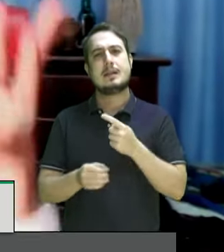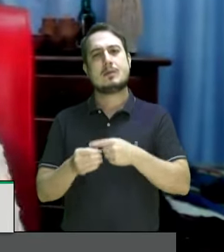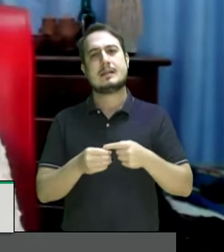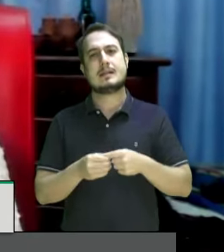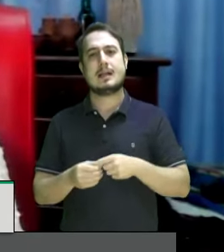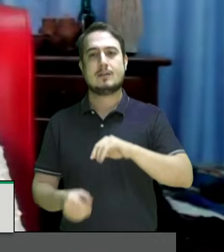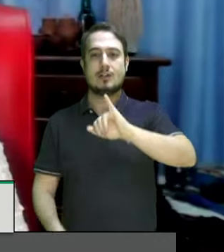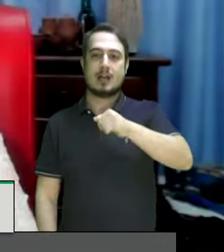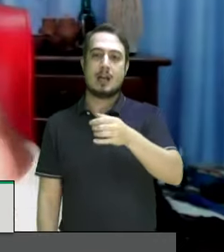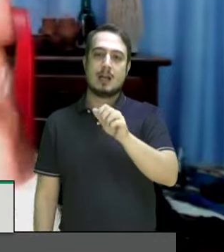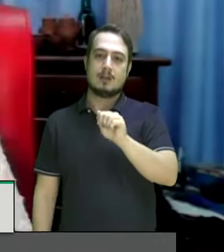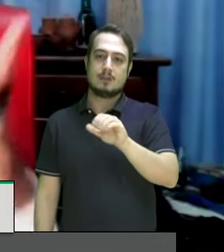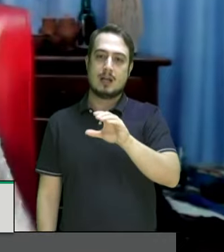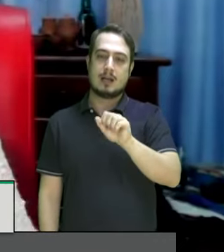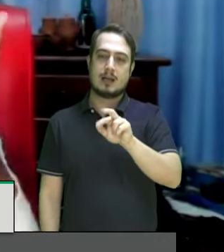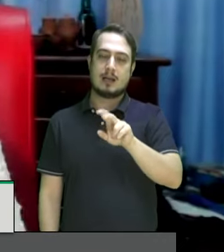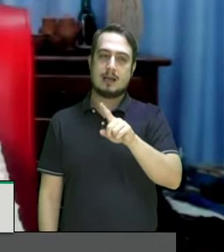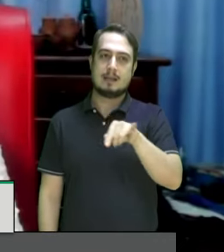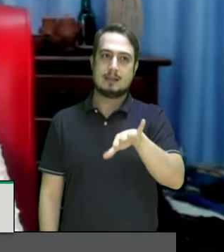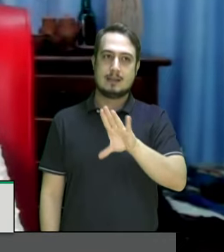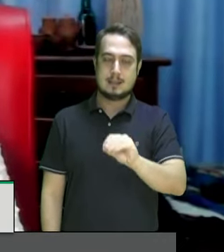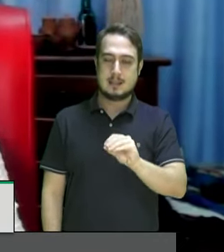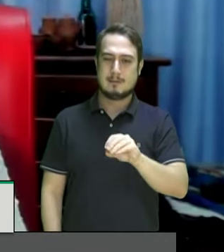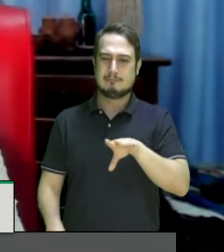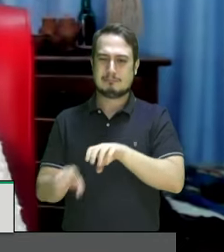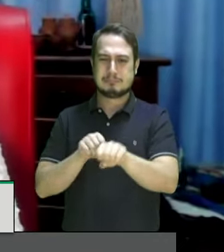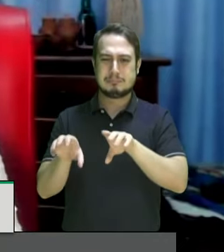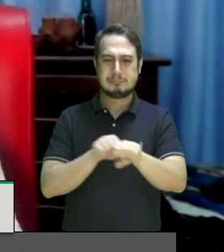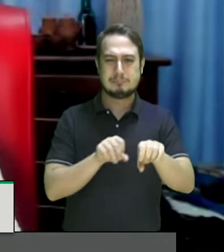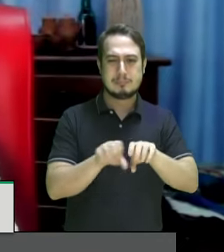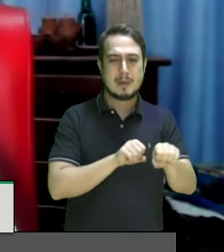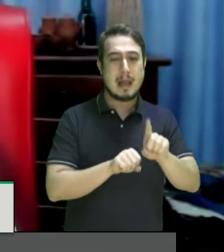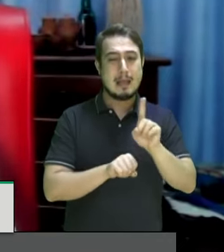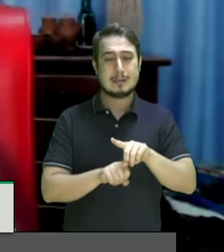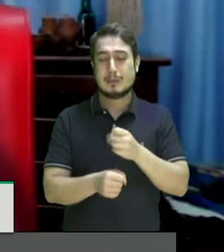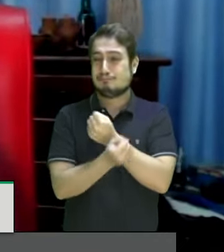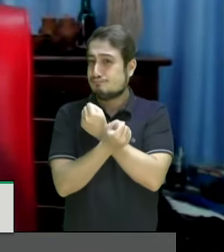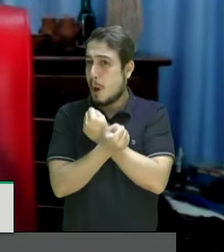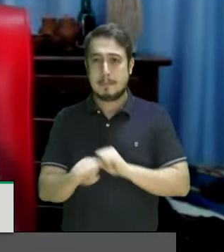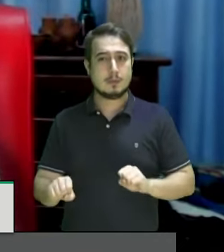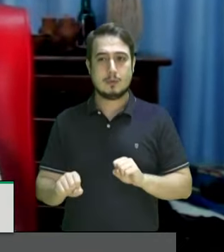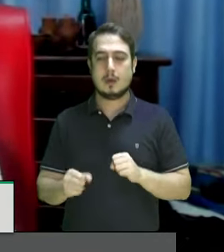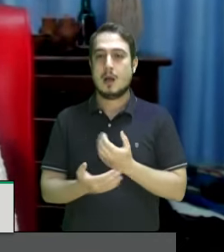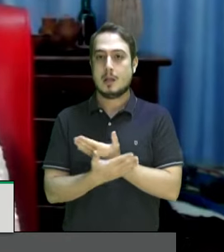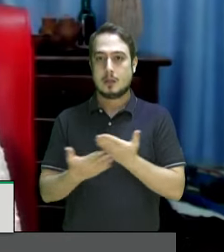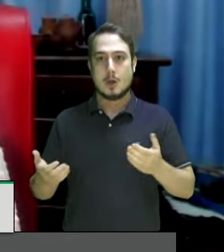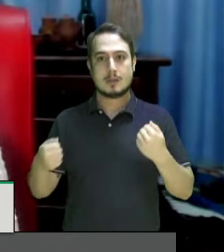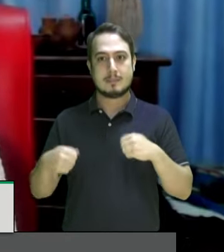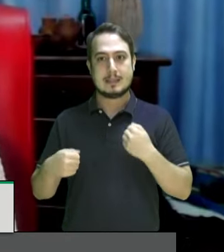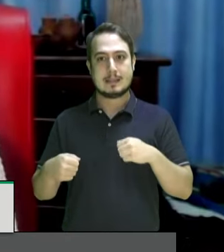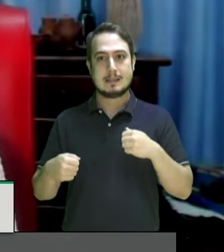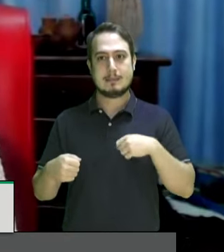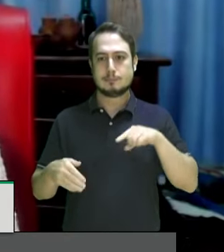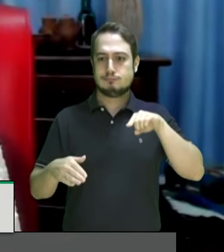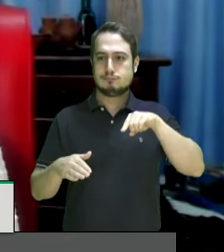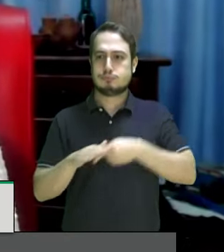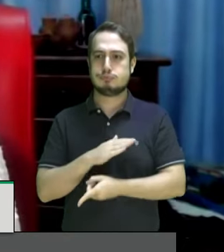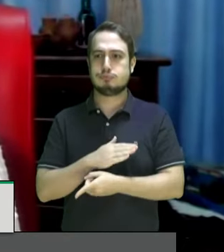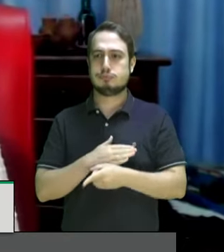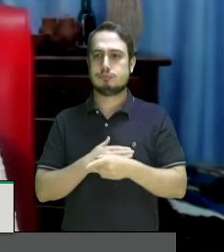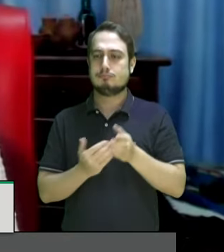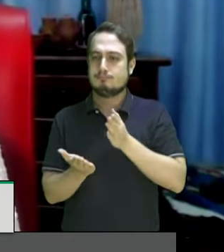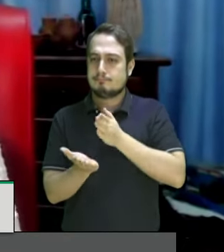acontece no país todo a tirada de vida das pessoas é um absurdo então nós precisamos mergulhar na radicalidade na